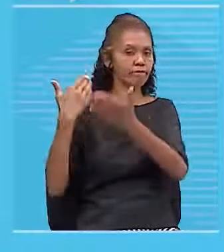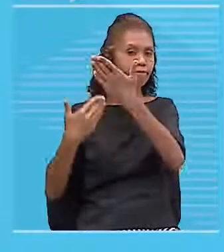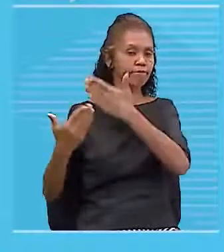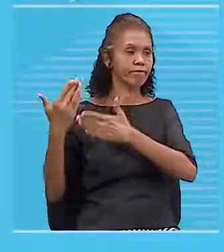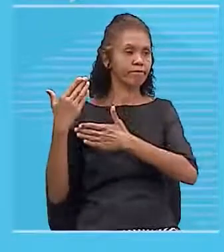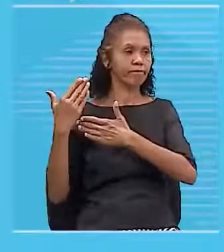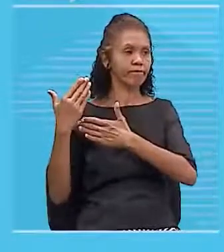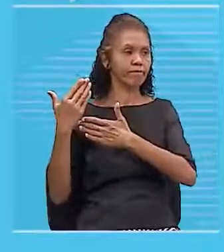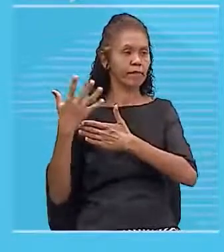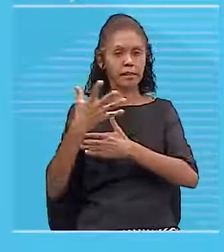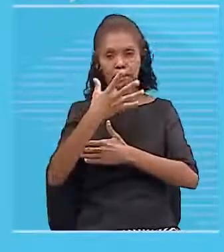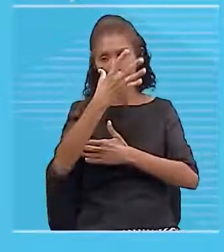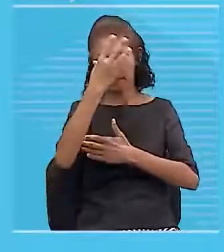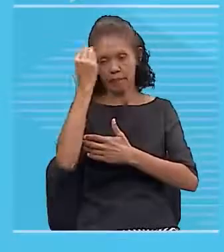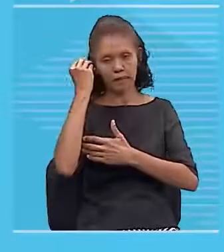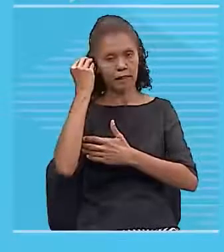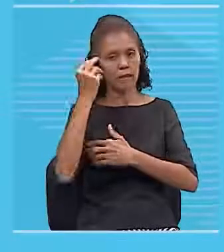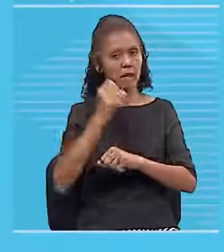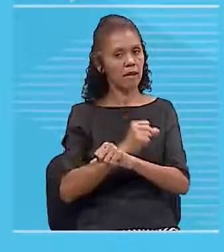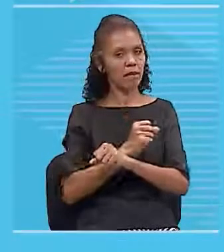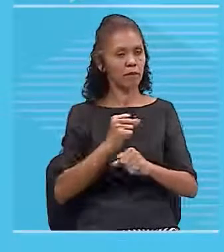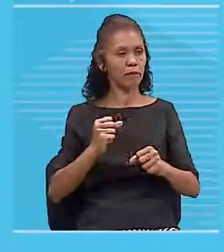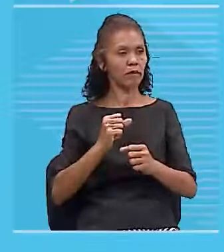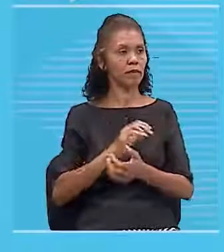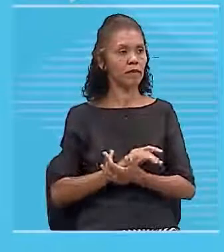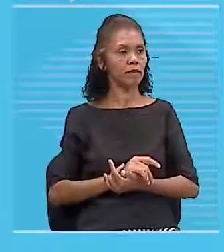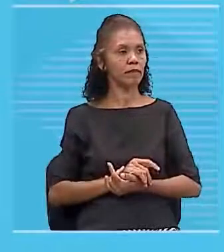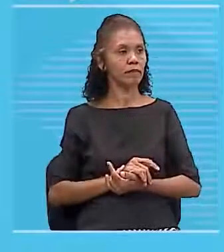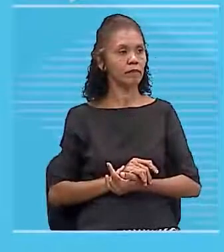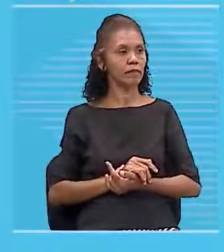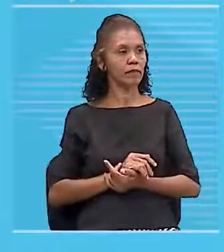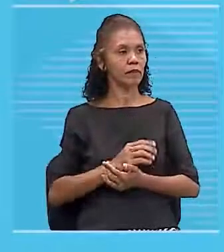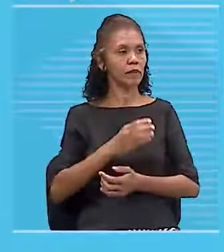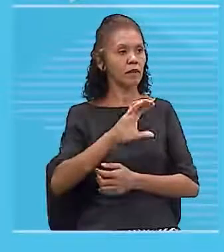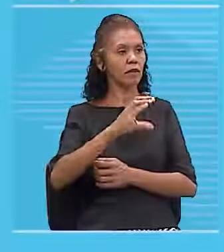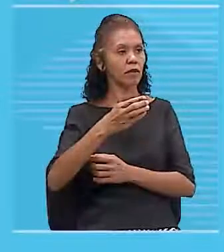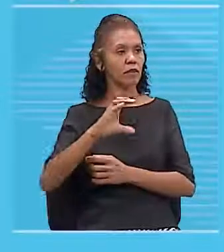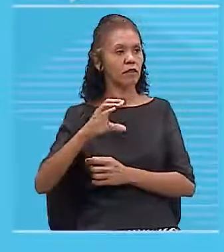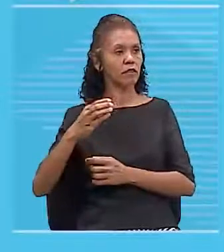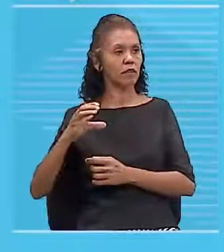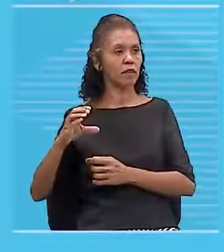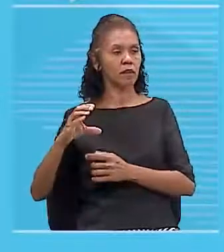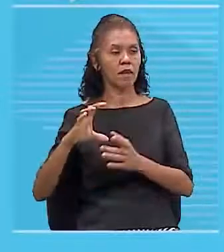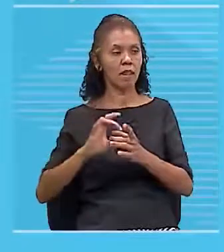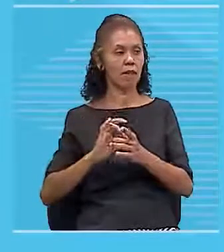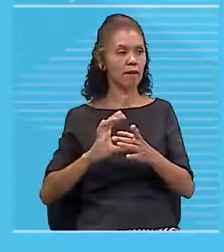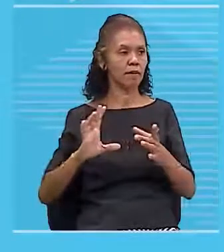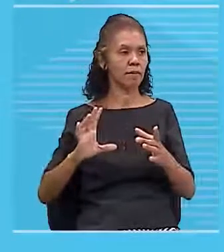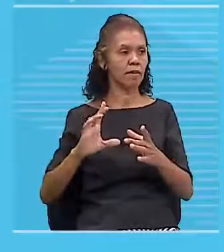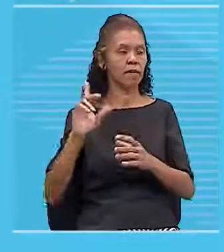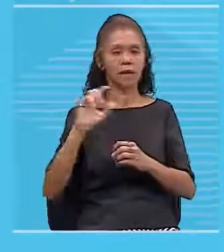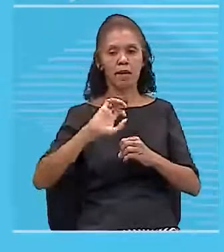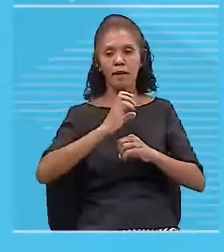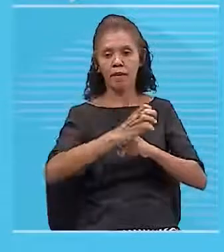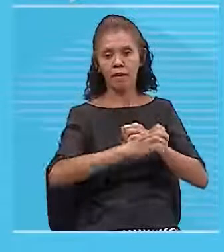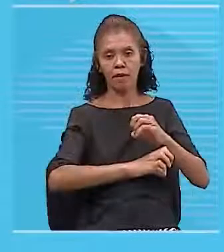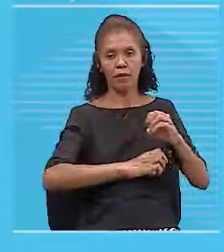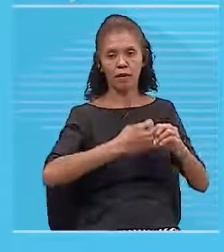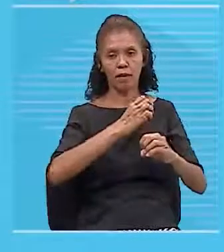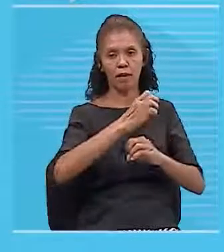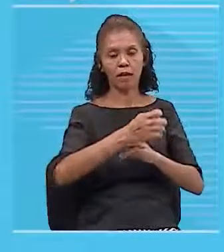E devido à presença dessa corrente elétrica, que são os elétrons se